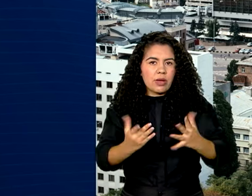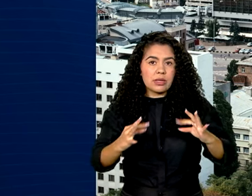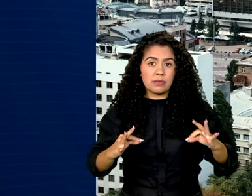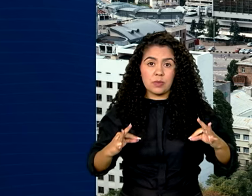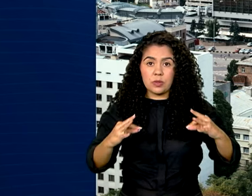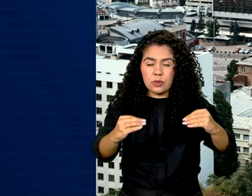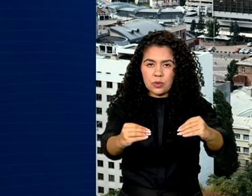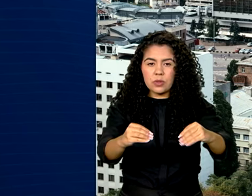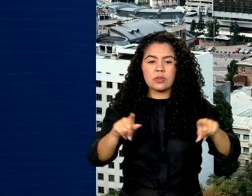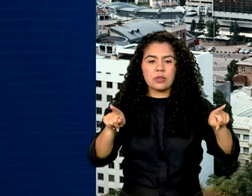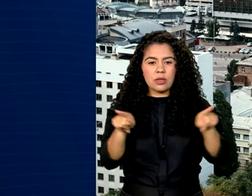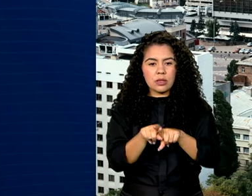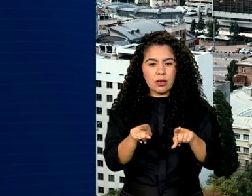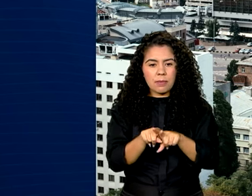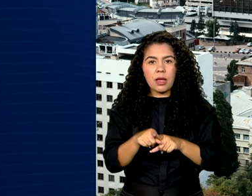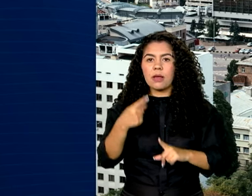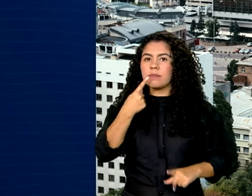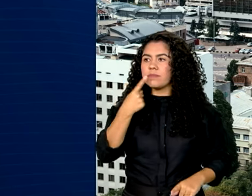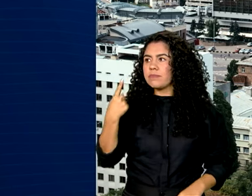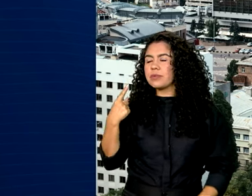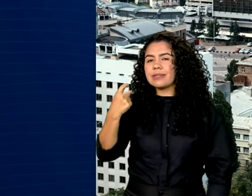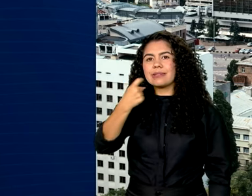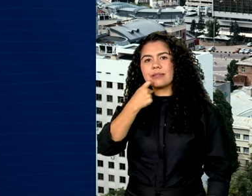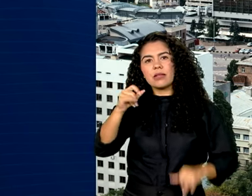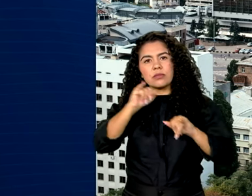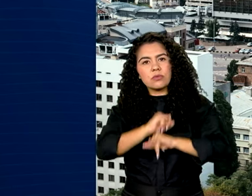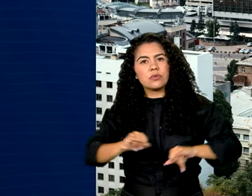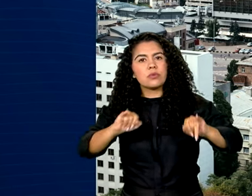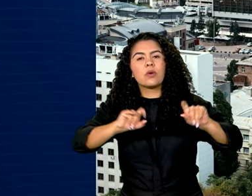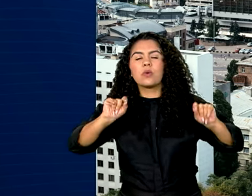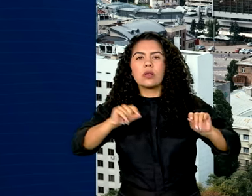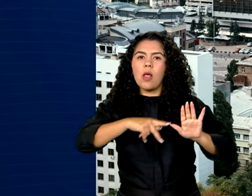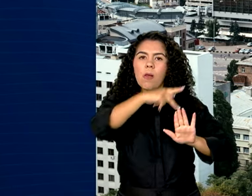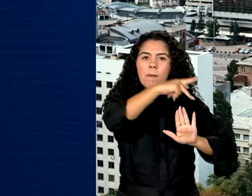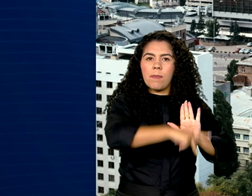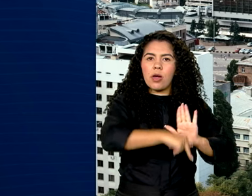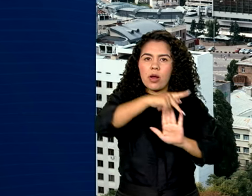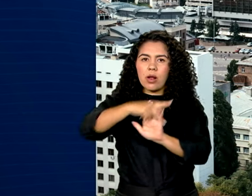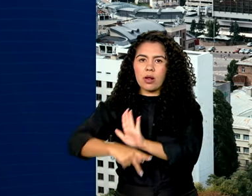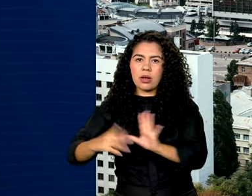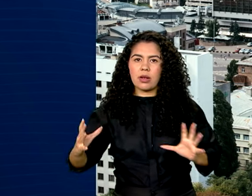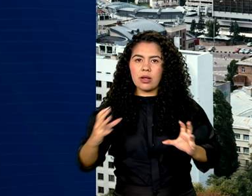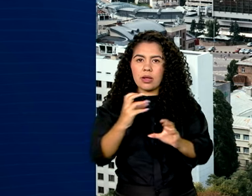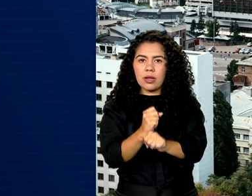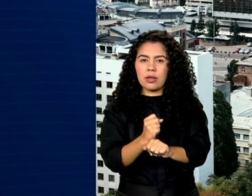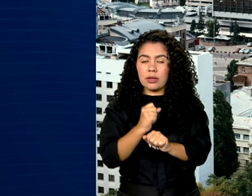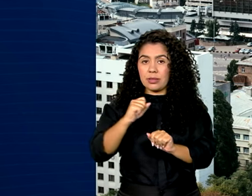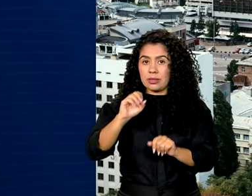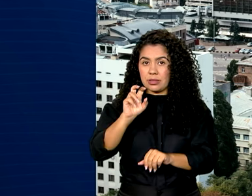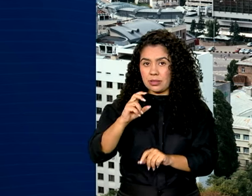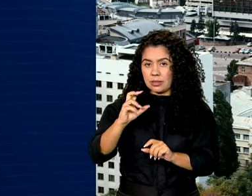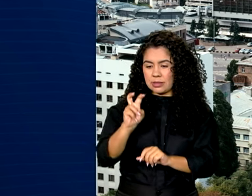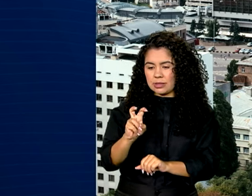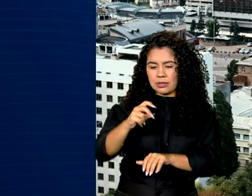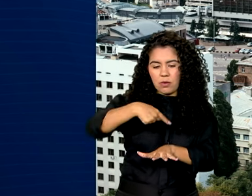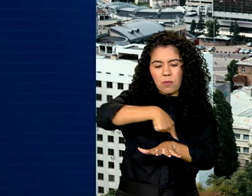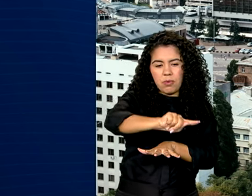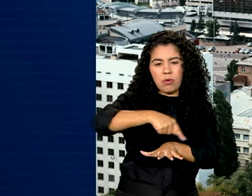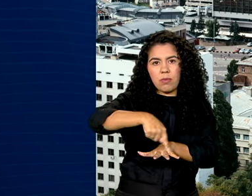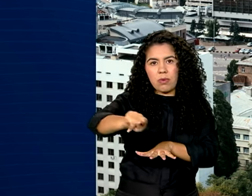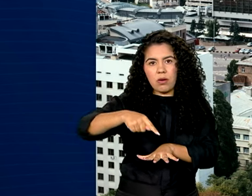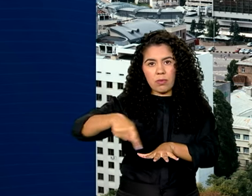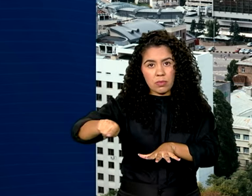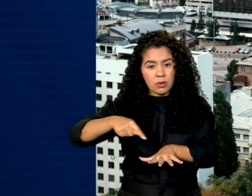os anúncios desta sexta-feira contemplam projetos de cinco modalidades. Mobilidade urbana,